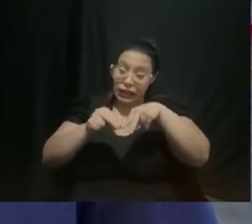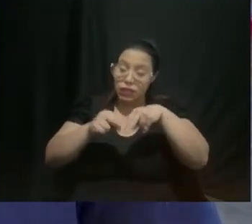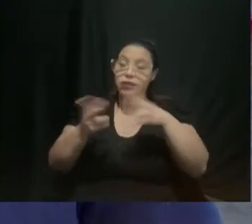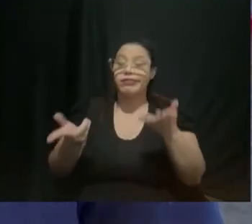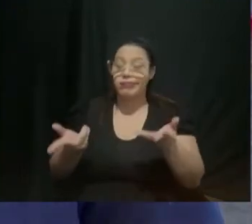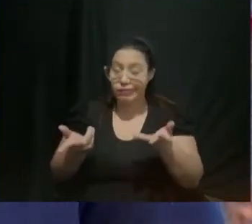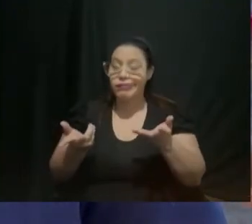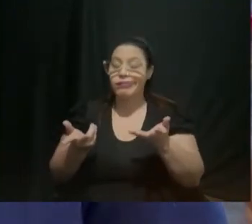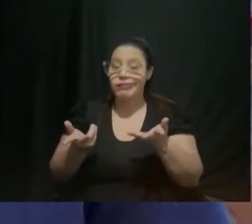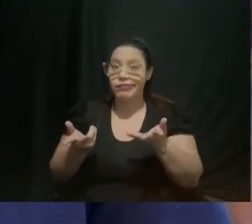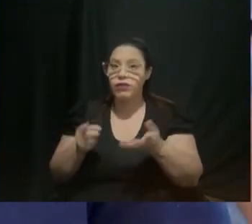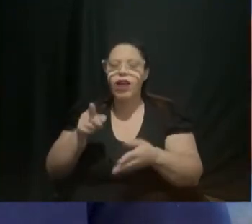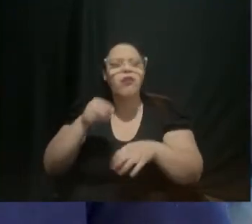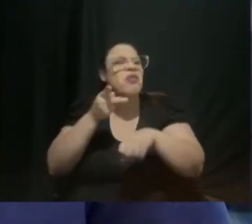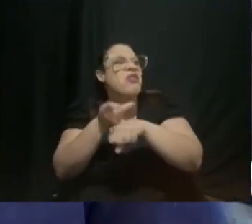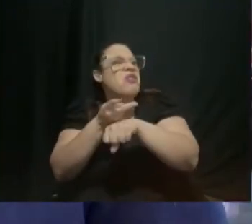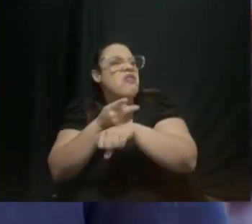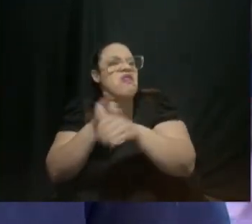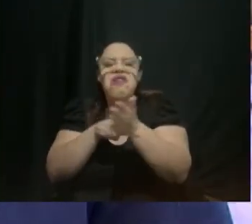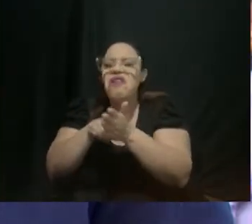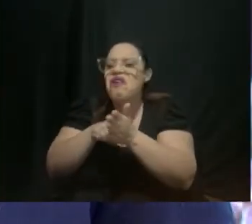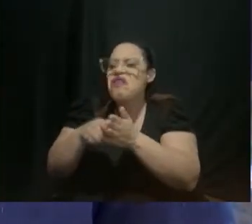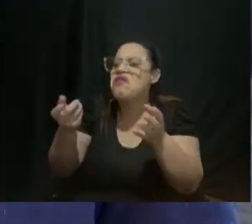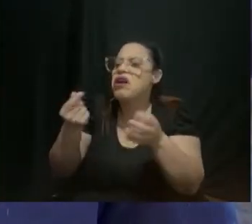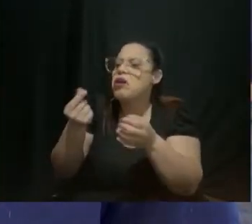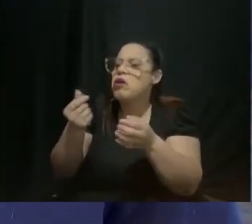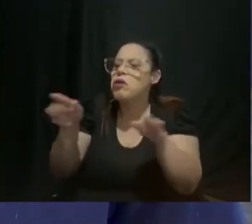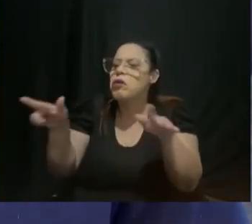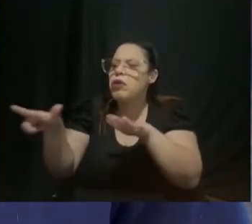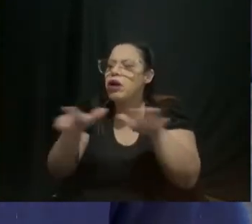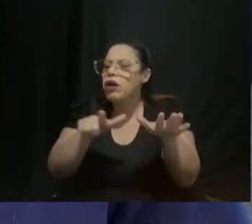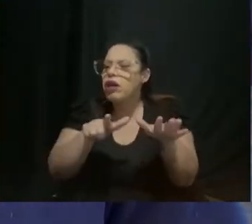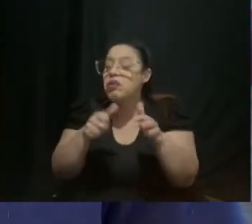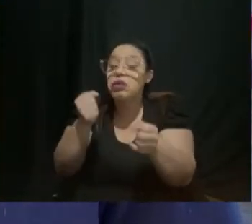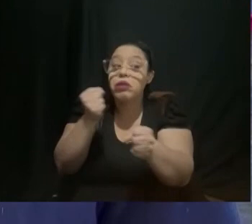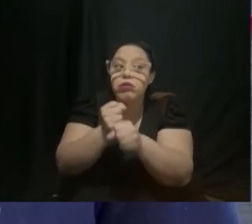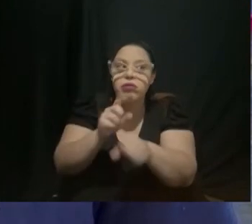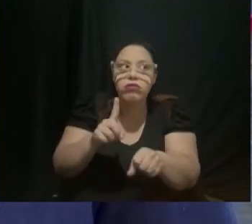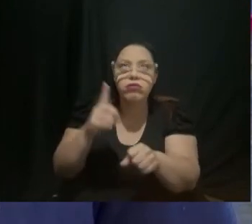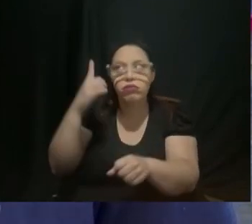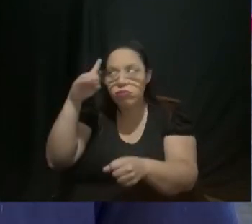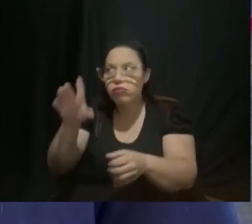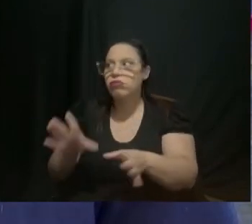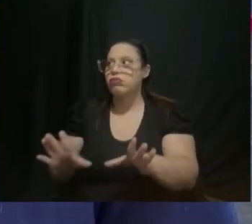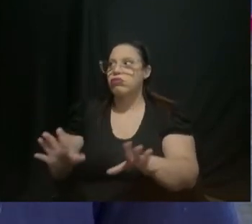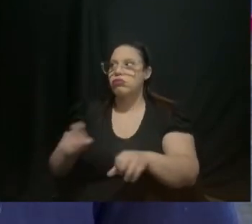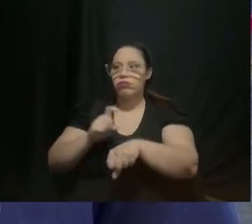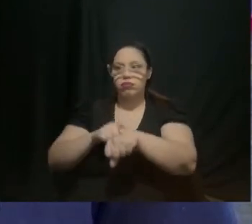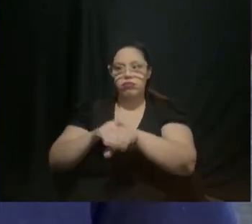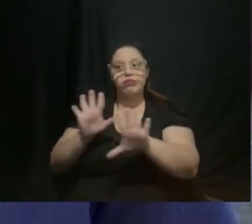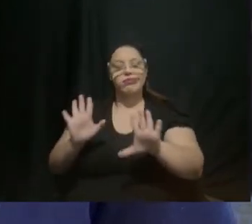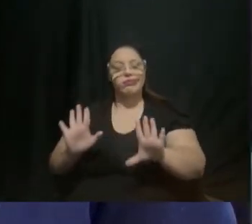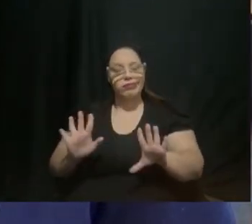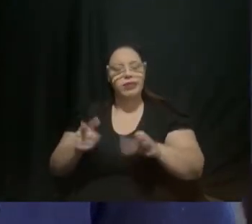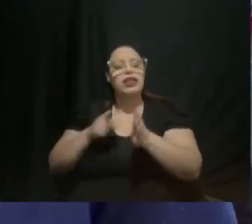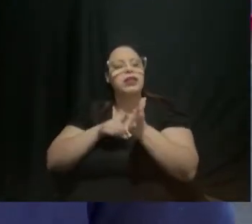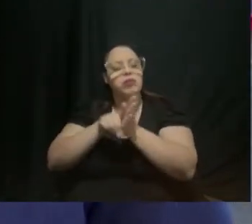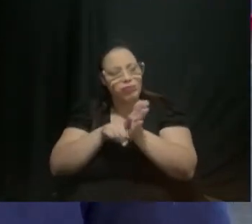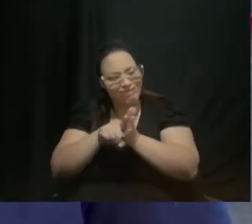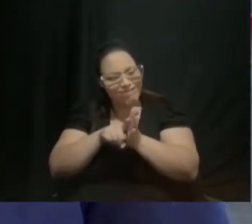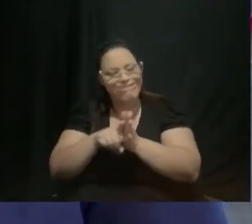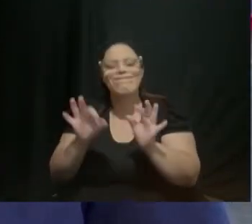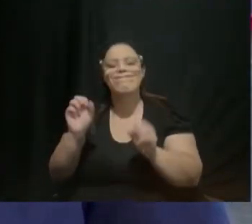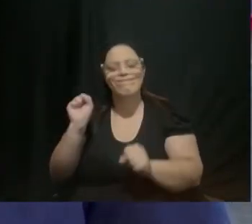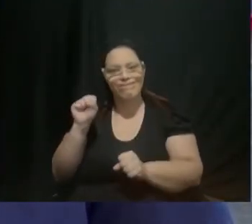pesquisando vai comprar essa semana ou vai deixar bem em cima da hora? Olha eu acho que pesquisaria assim para pegar um preço mais em